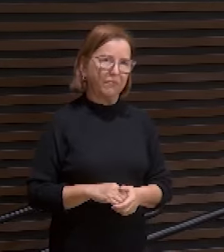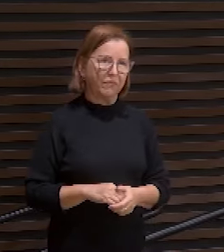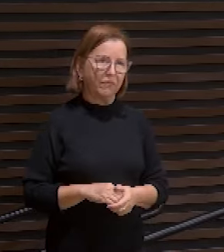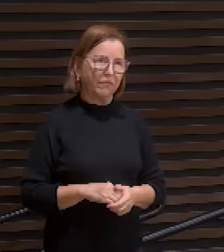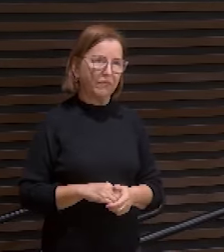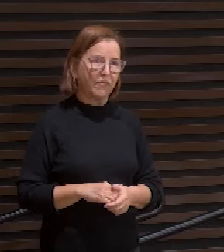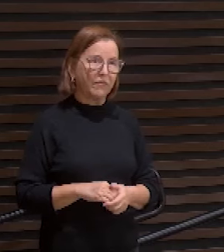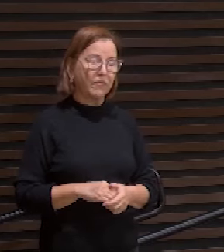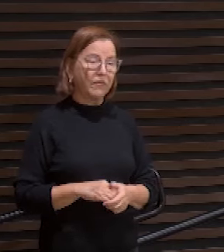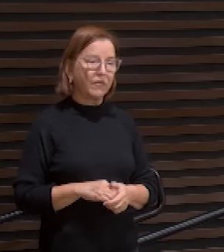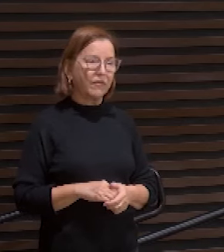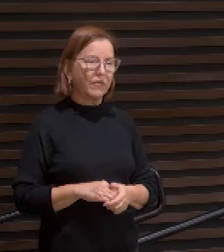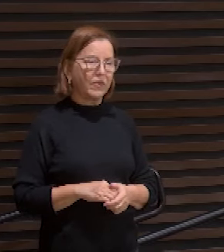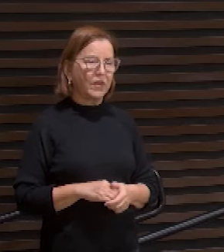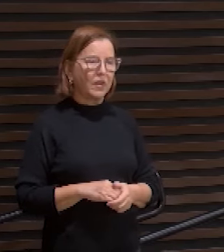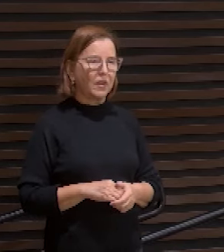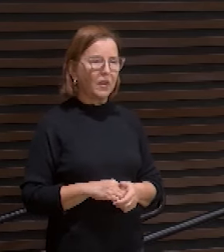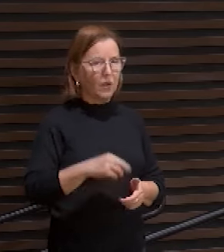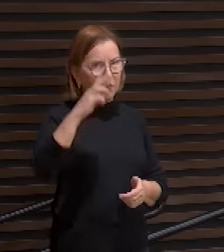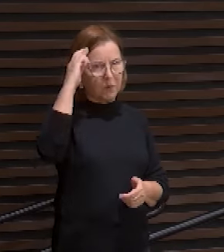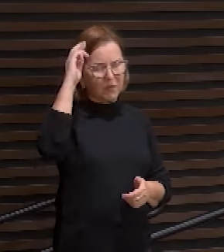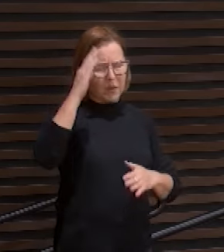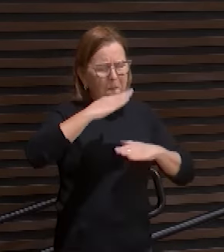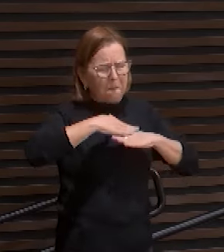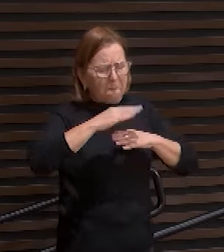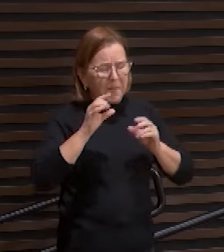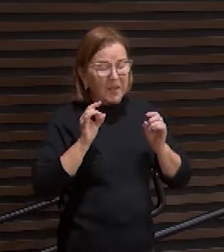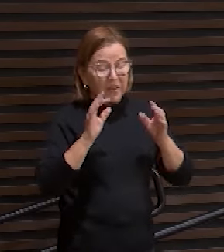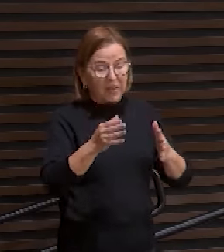E ele era o mais rejeitado entre os homens.